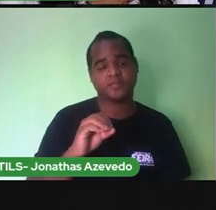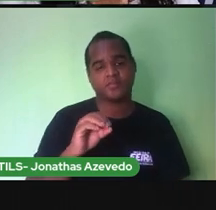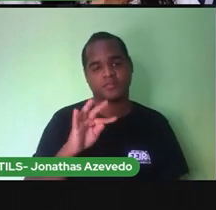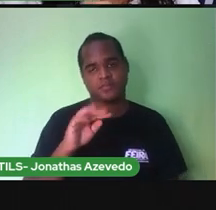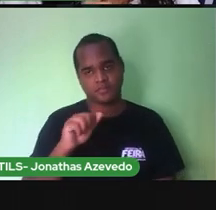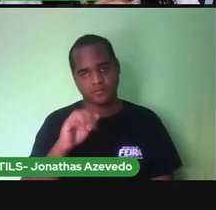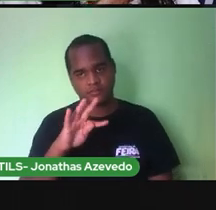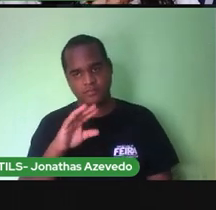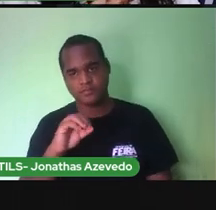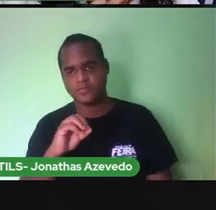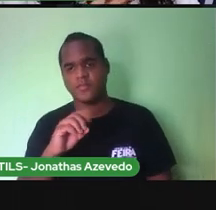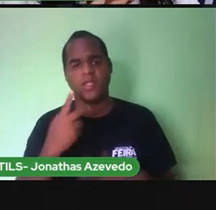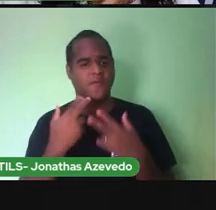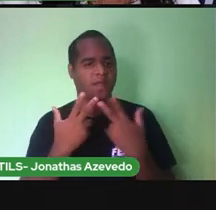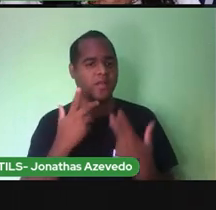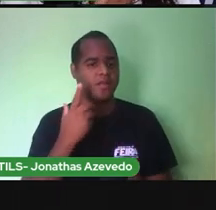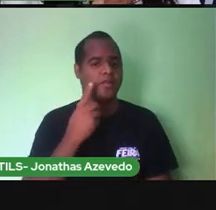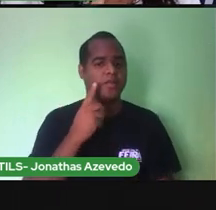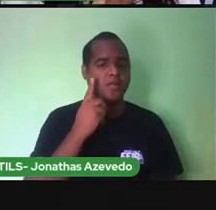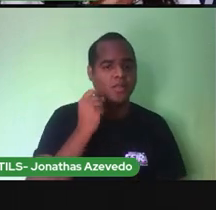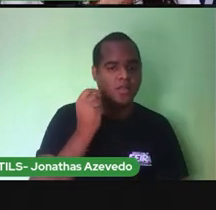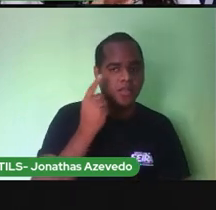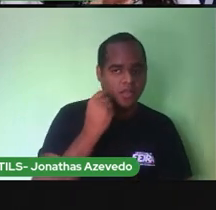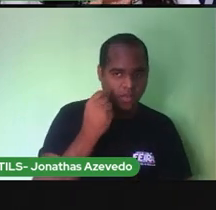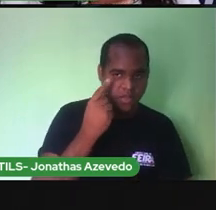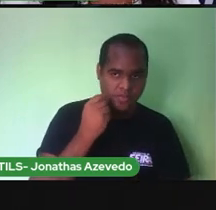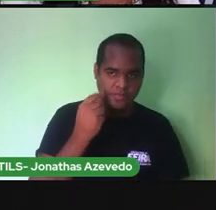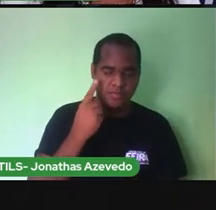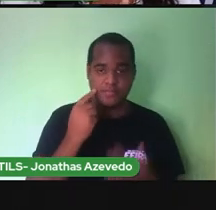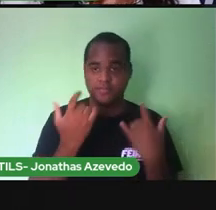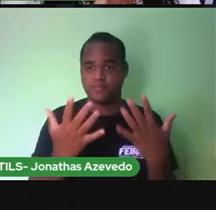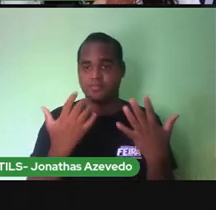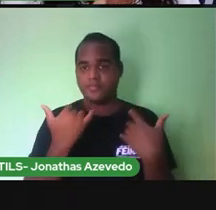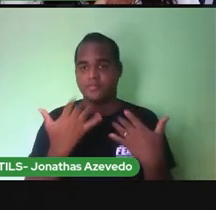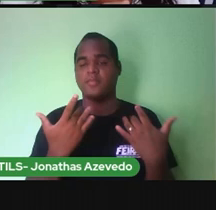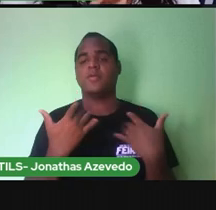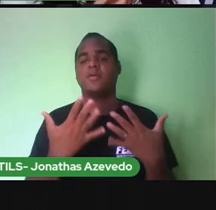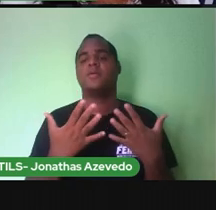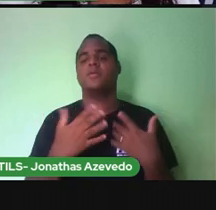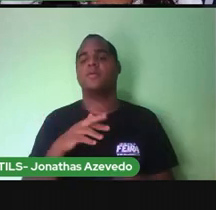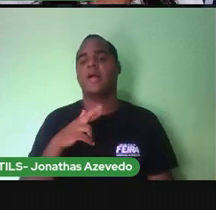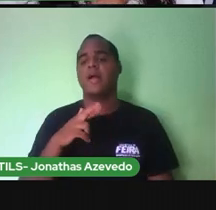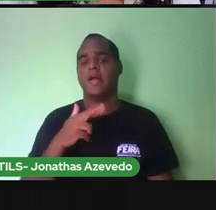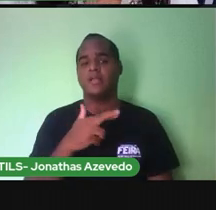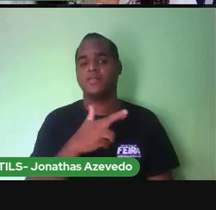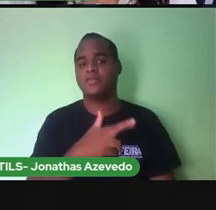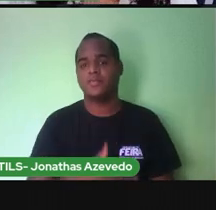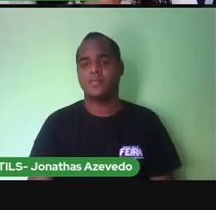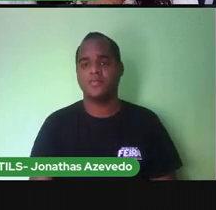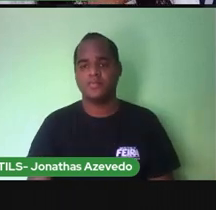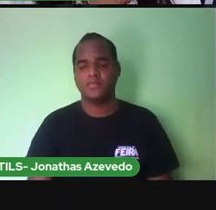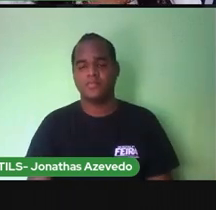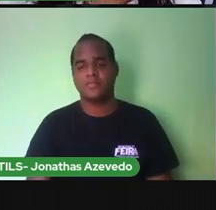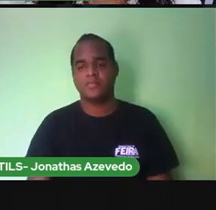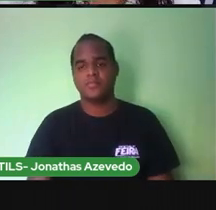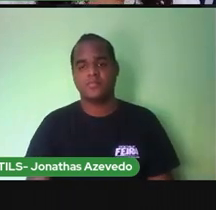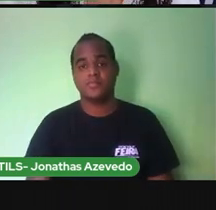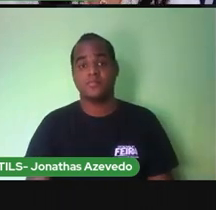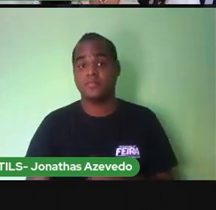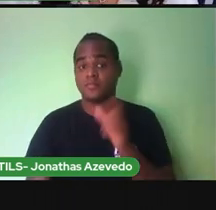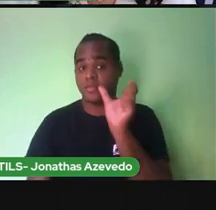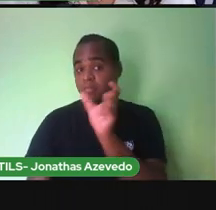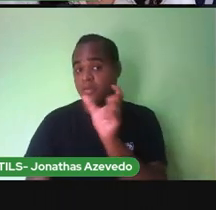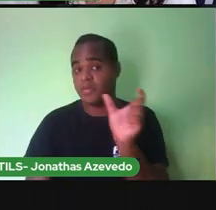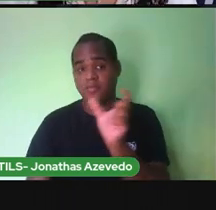Gato Mato Rato As palavrinhas